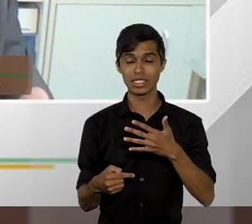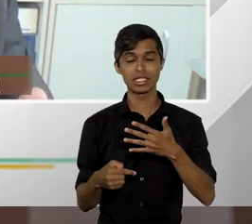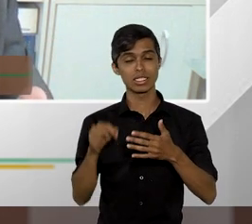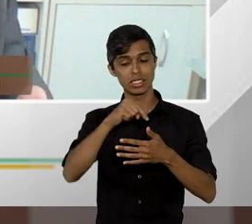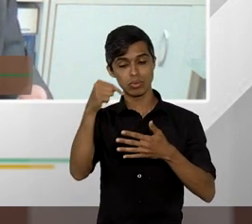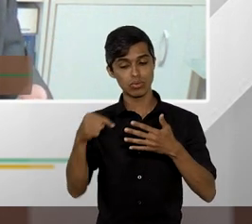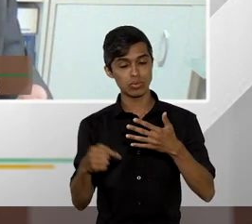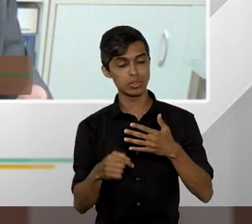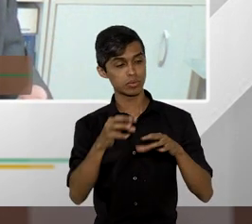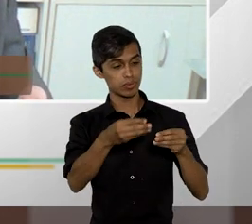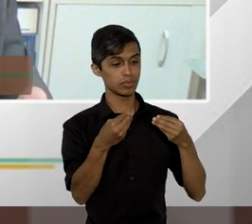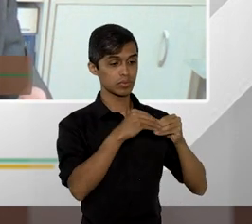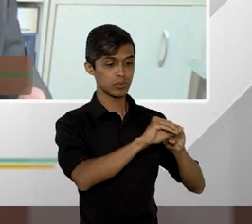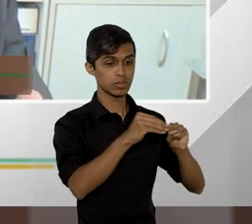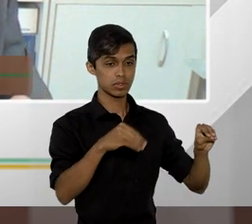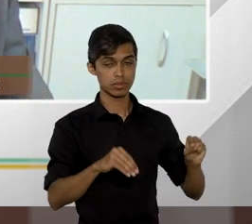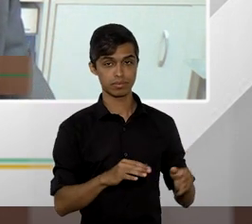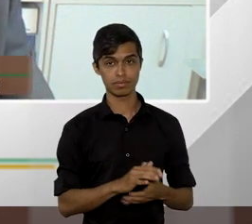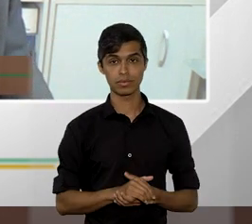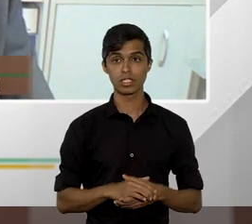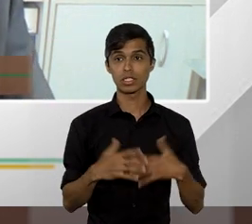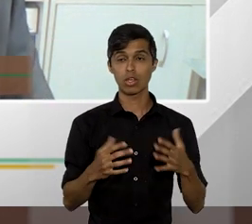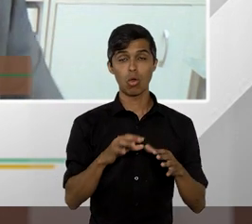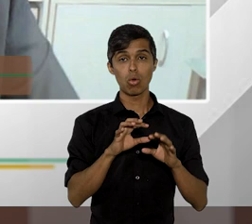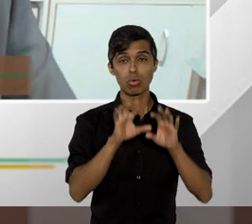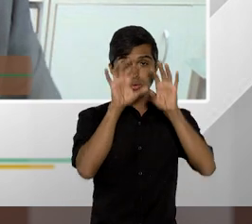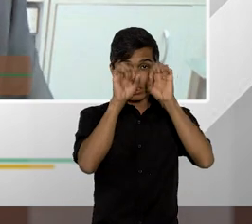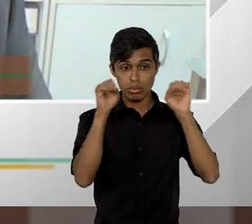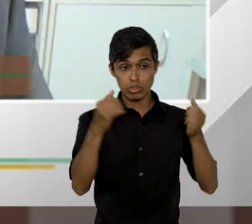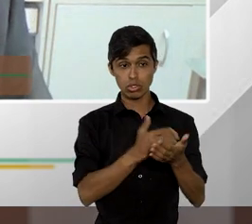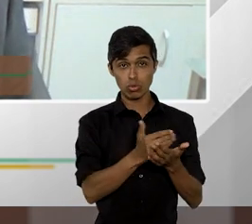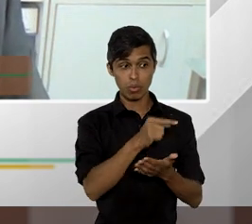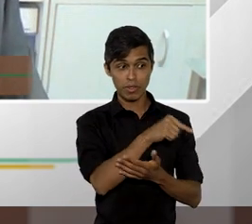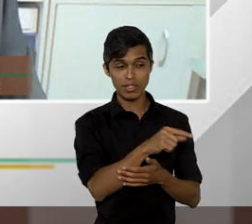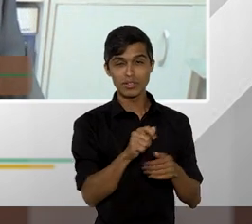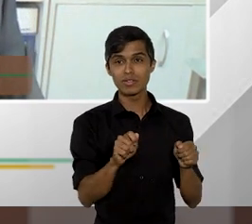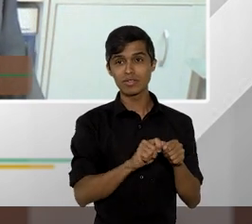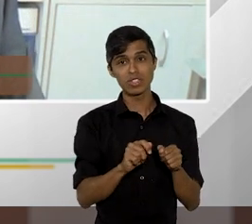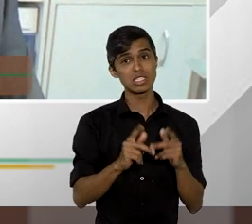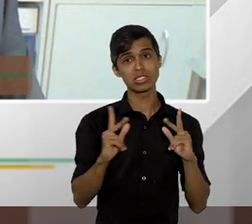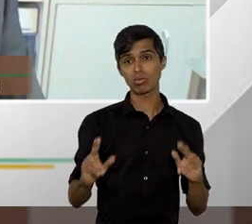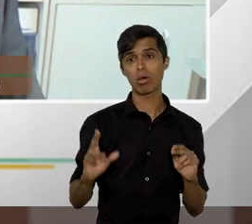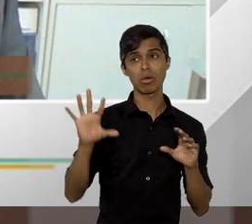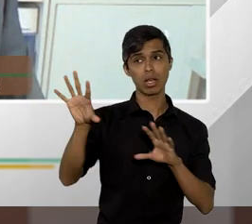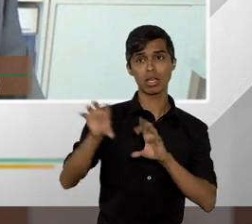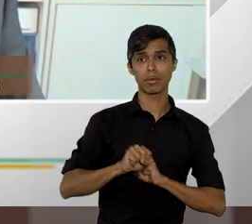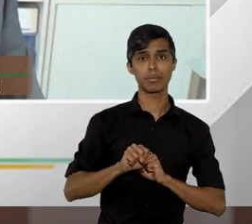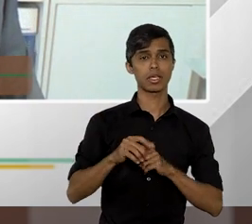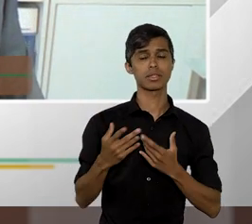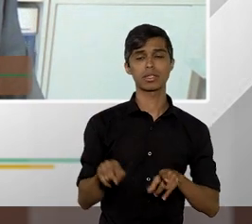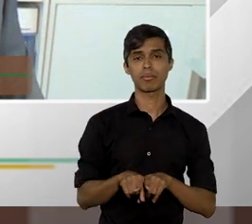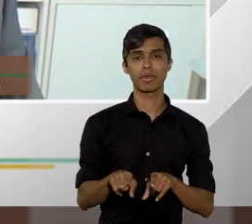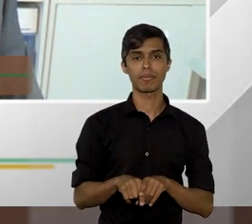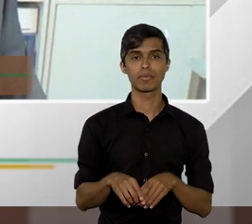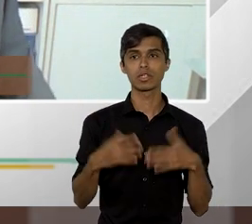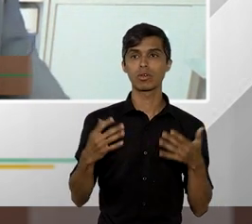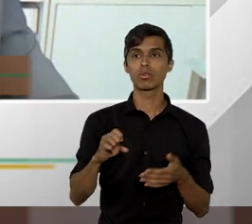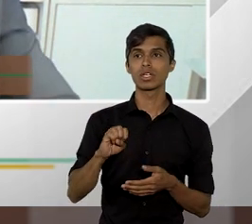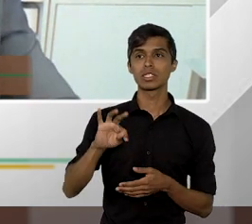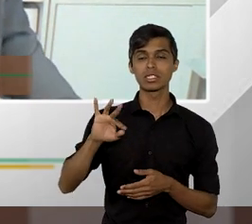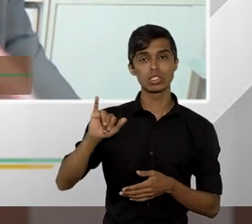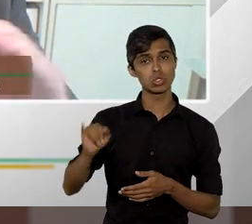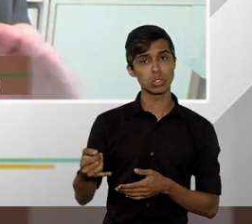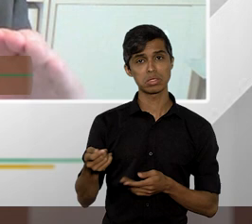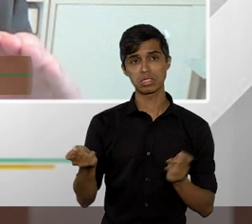para a origem aplicar então não me surpreenderia se no STJ acontecesse algo semelhante